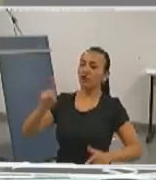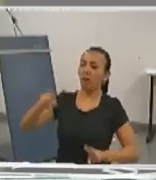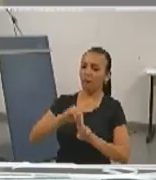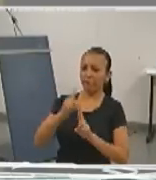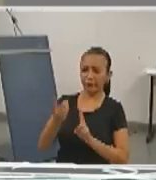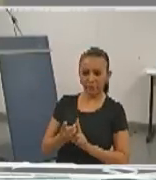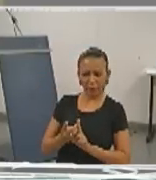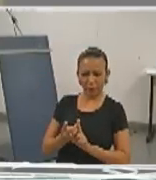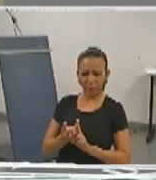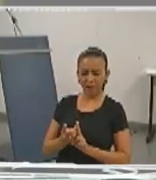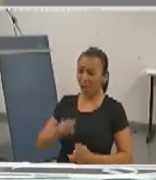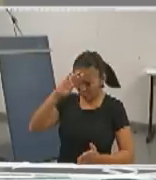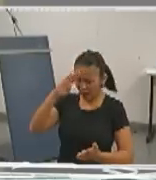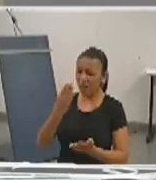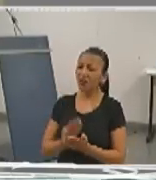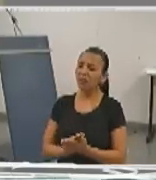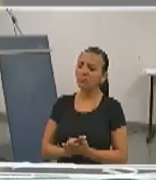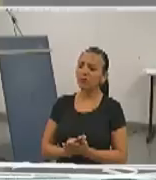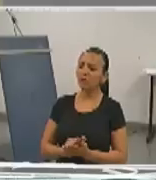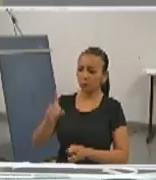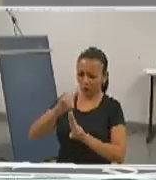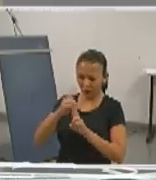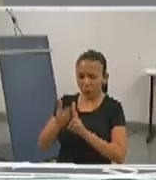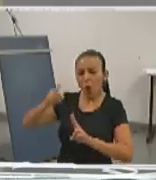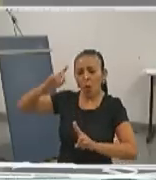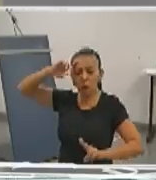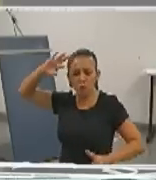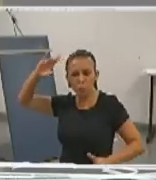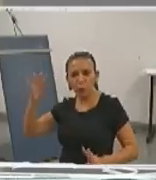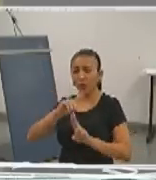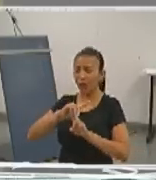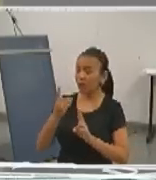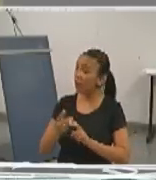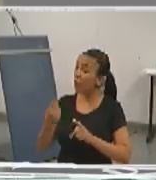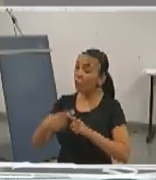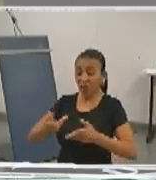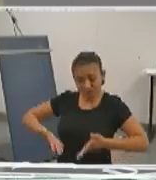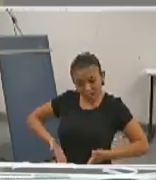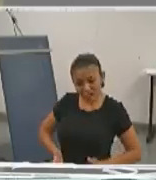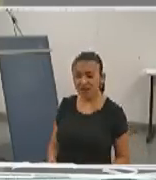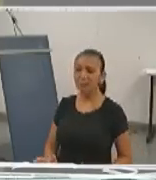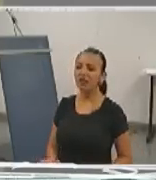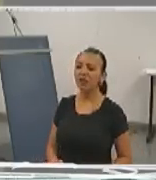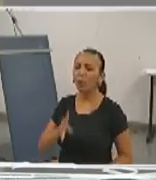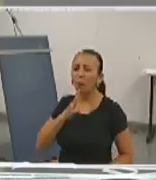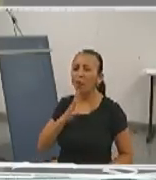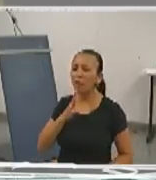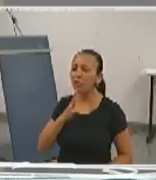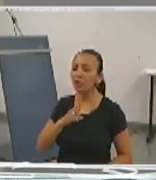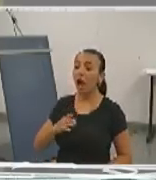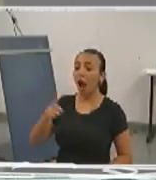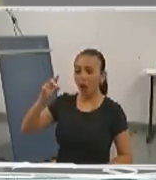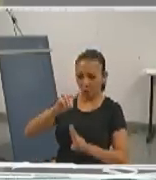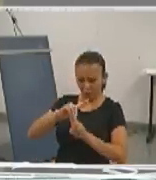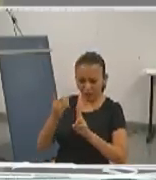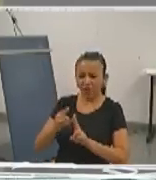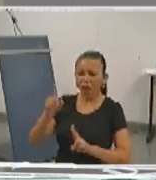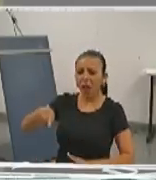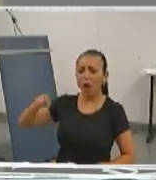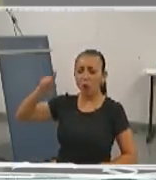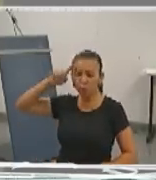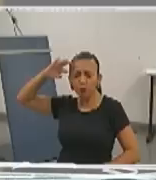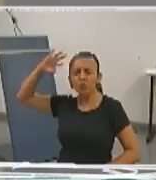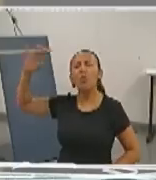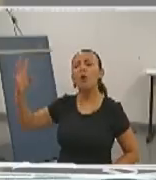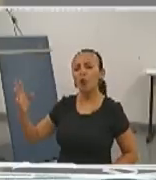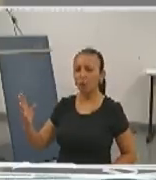Eu acredito na UFGD, eu sonho com a UFGD. Eu escuto a UFGD desde que eu nasci. E a UFGD é um sonho, gente. É um